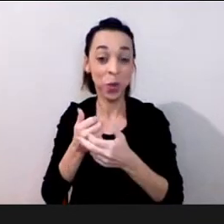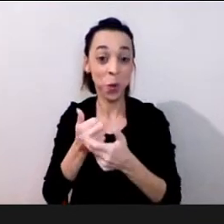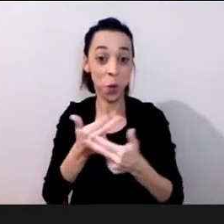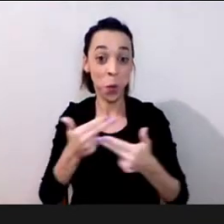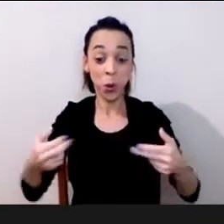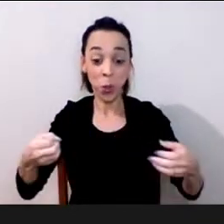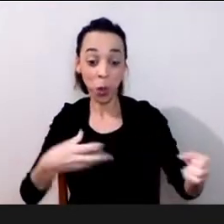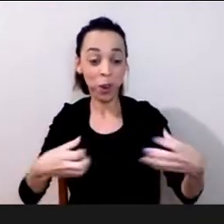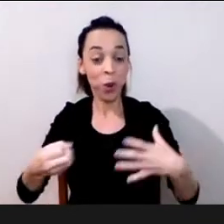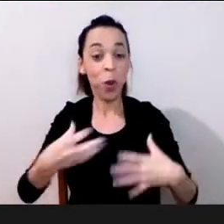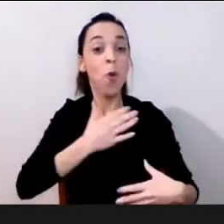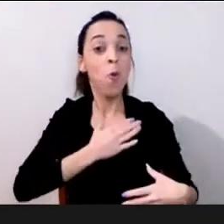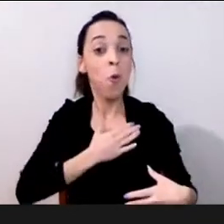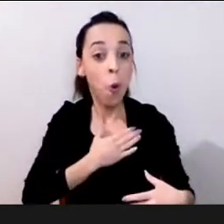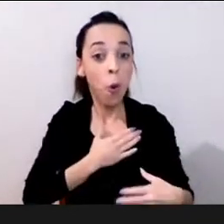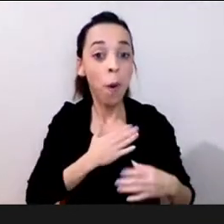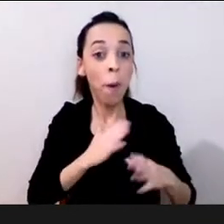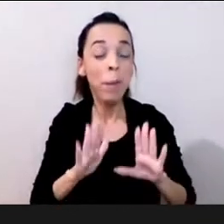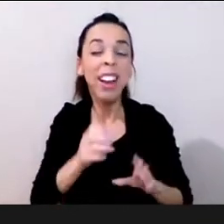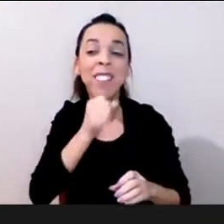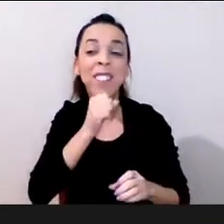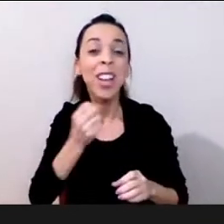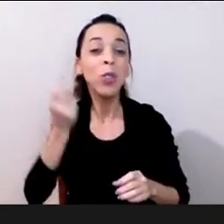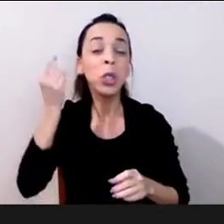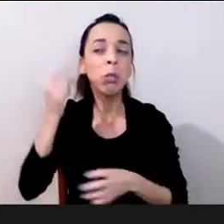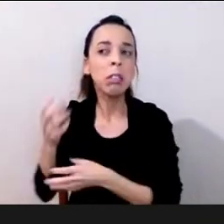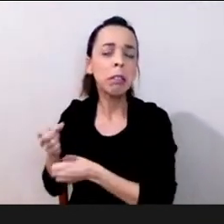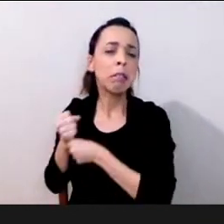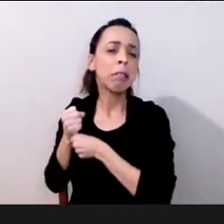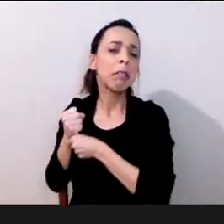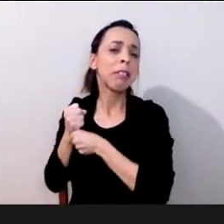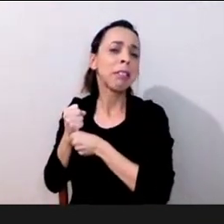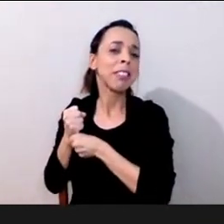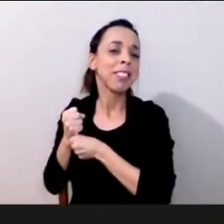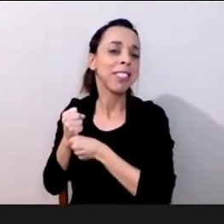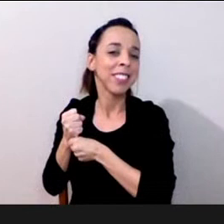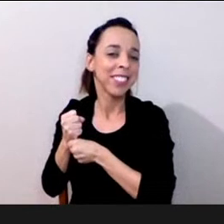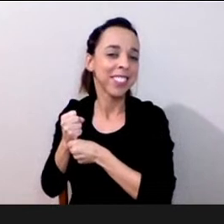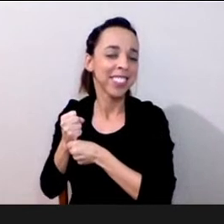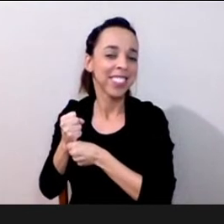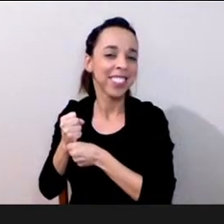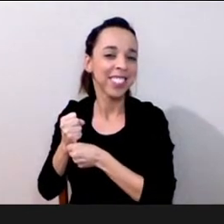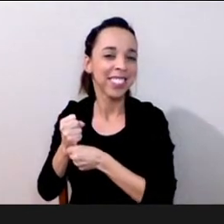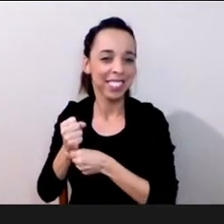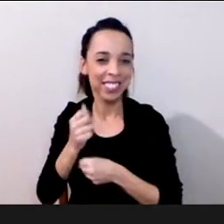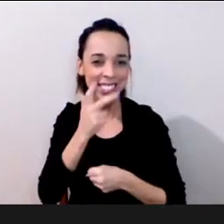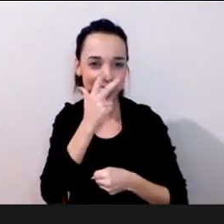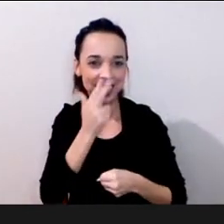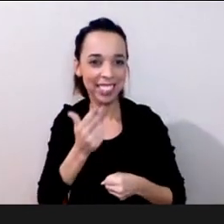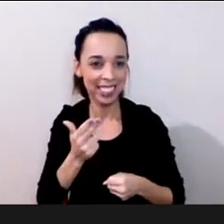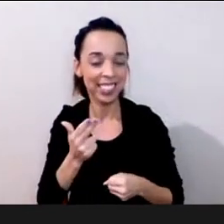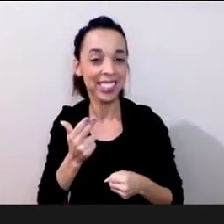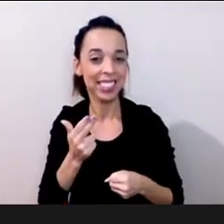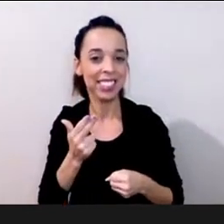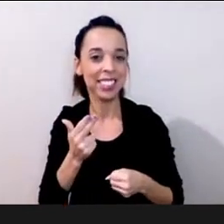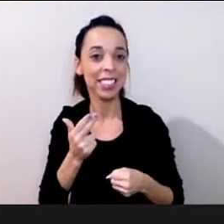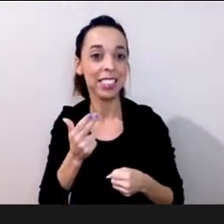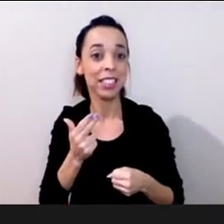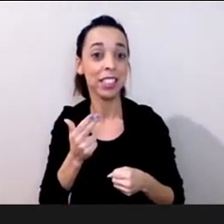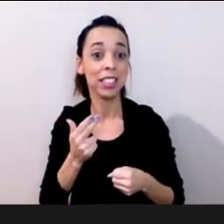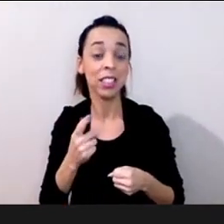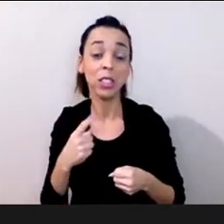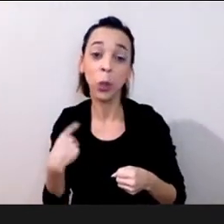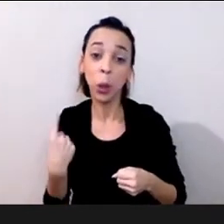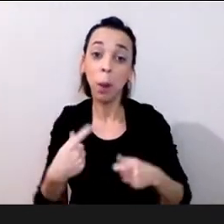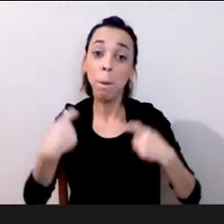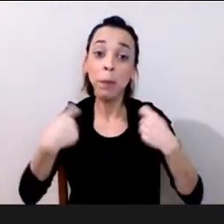nem de compatibilizar nem capacidade de armazenar tudo o que é antigo e tudo o que é novo nós temos que fazer